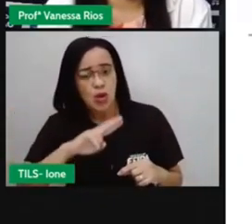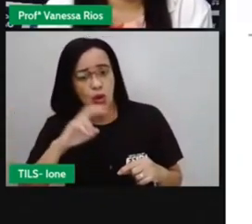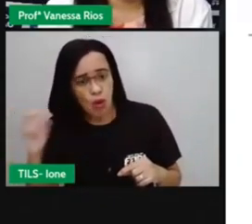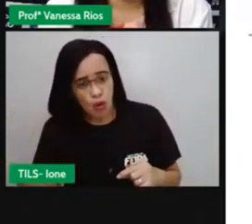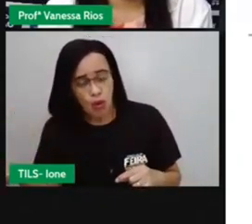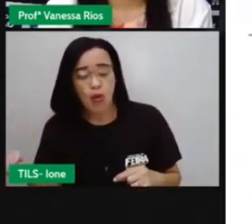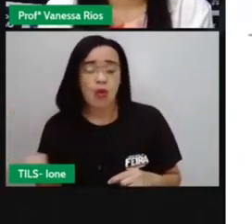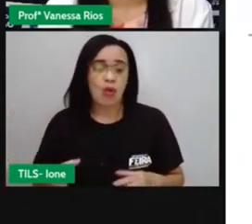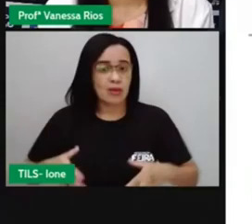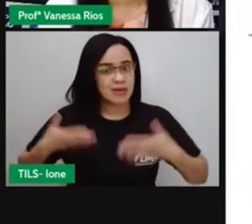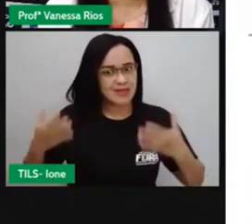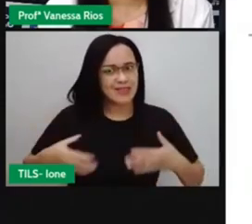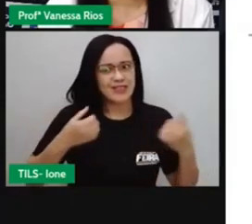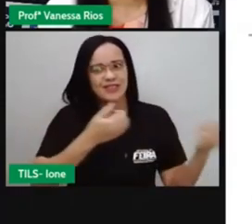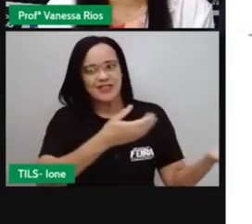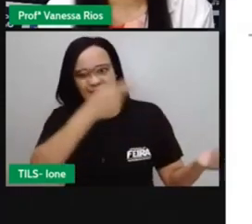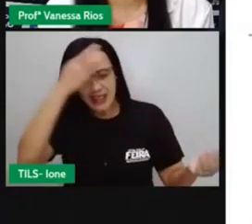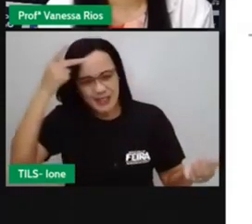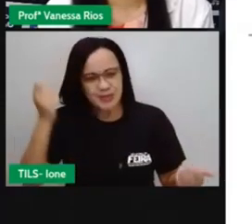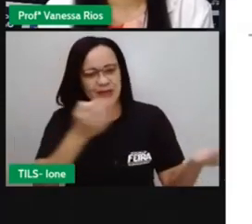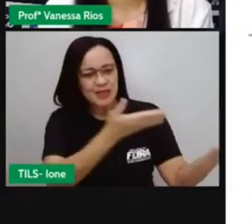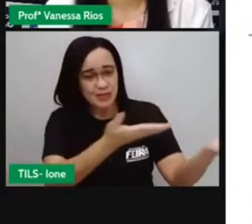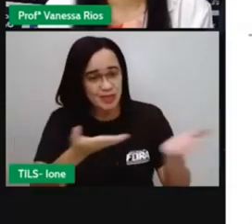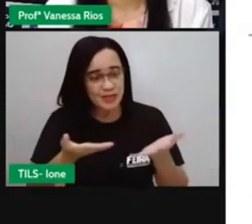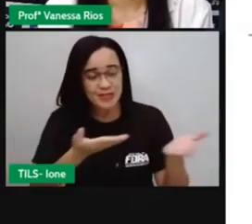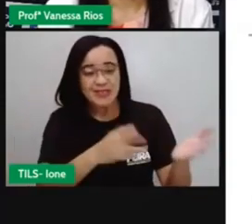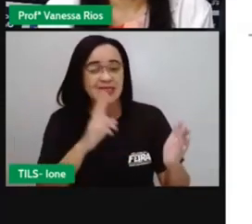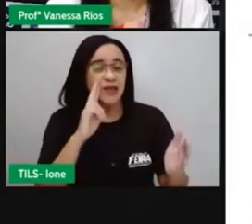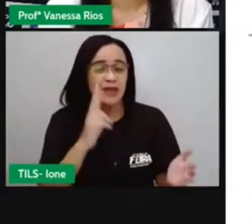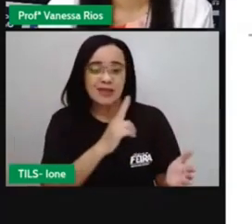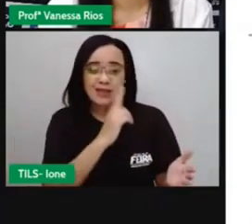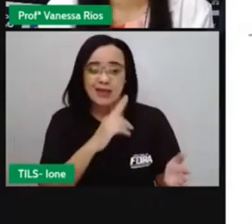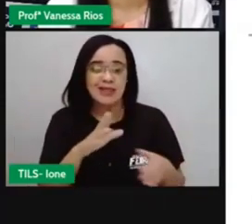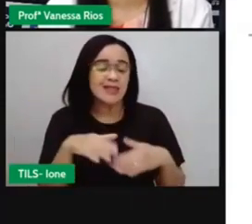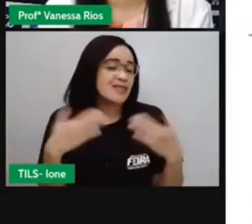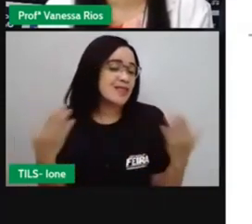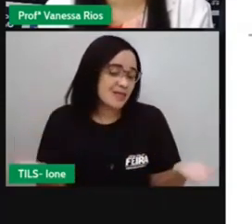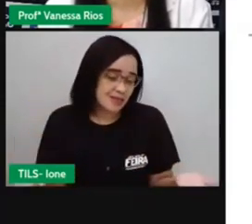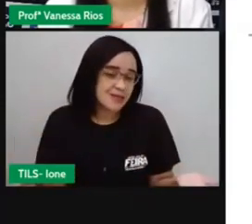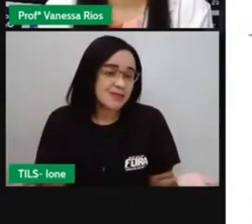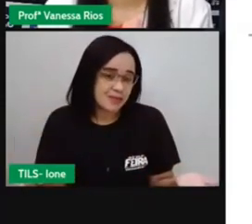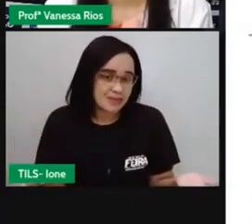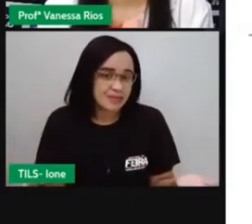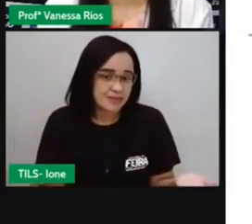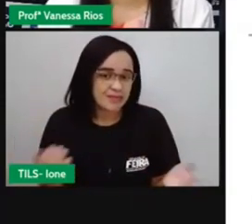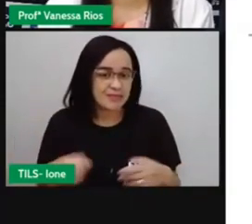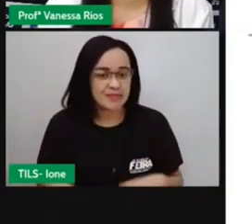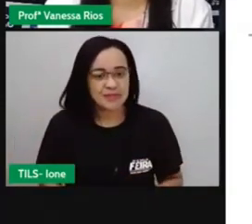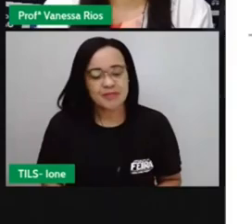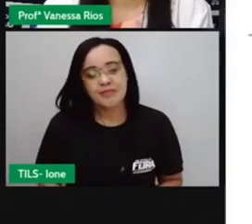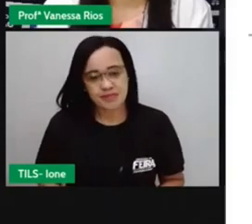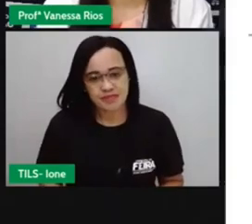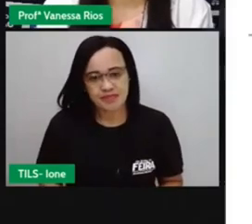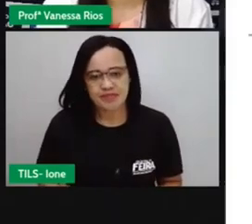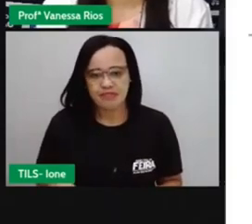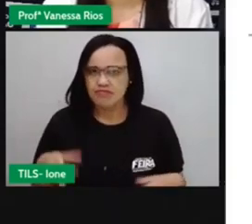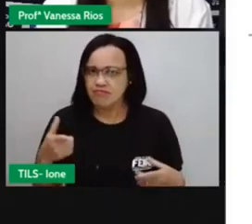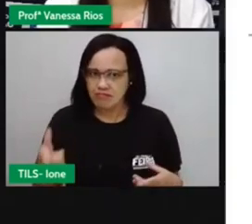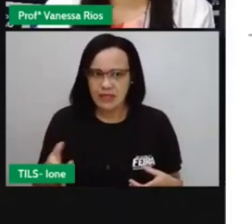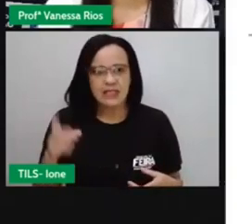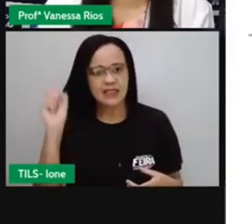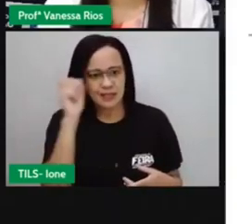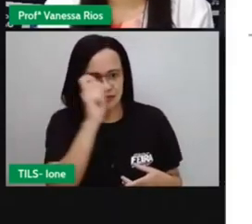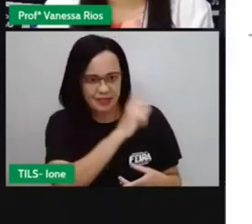irem em restaurantes. Nessa questão aqui é só entreter o eleitor, né? Com uma situação absurda. E